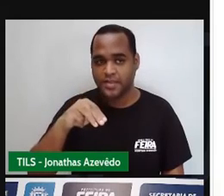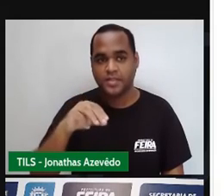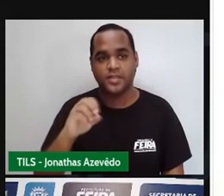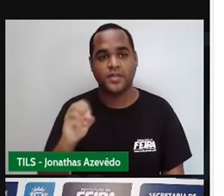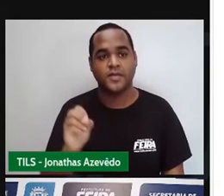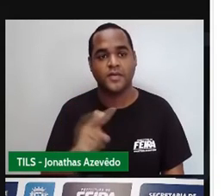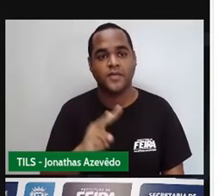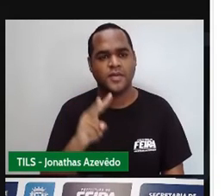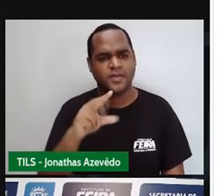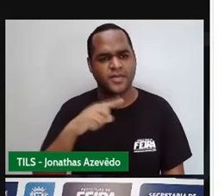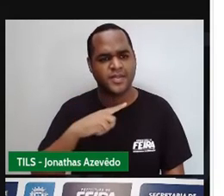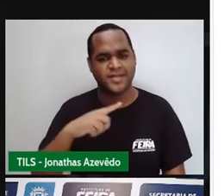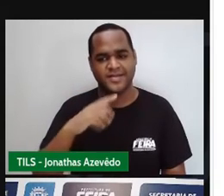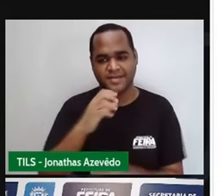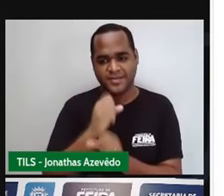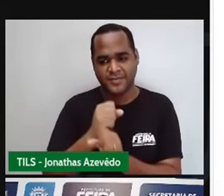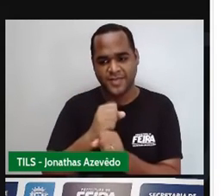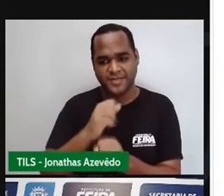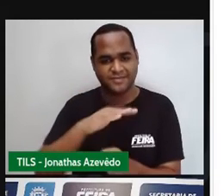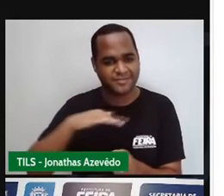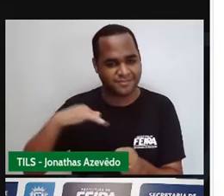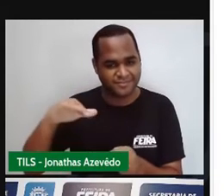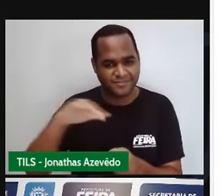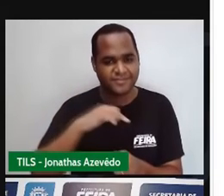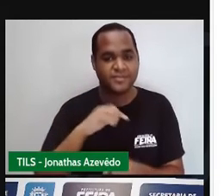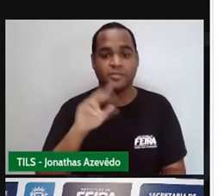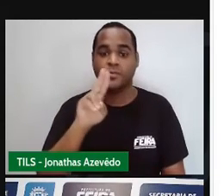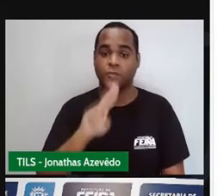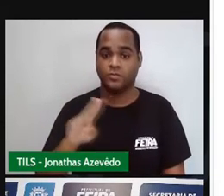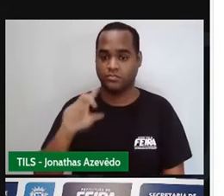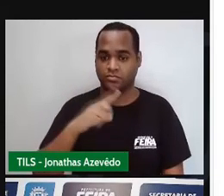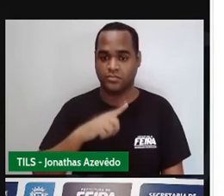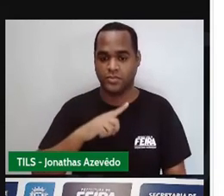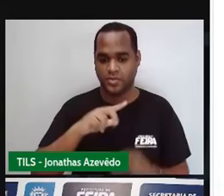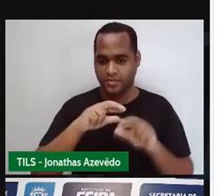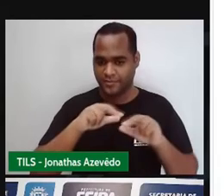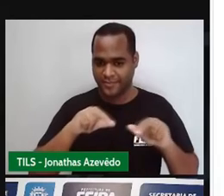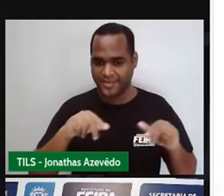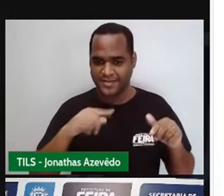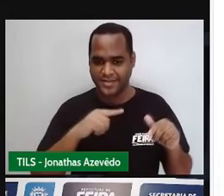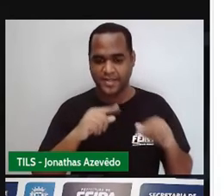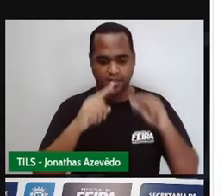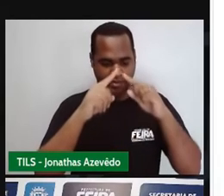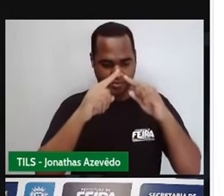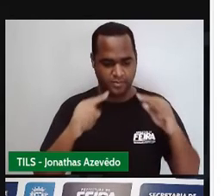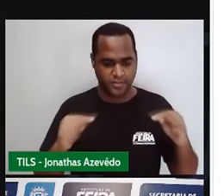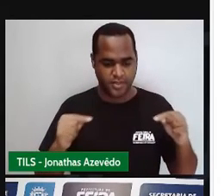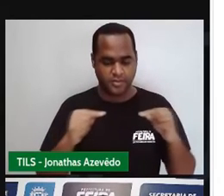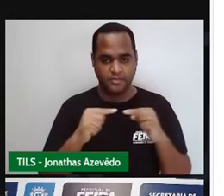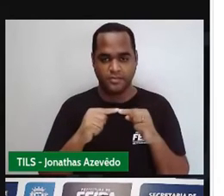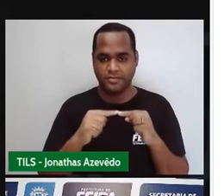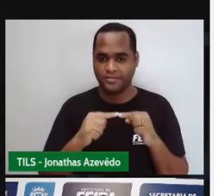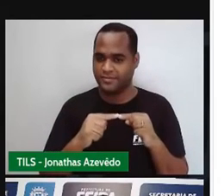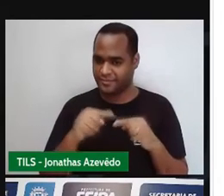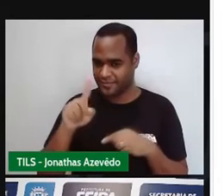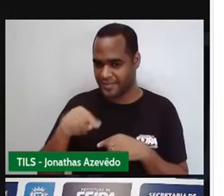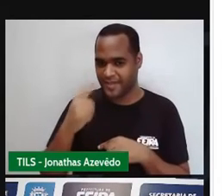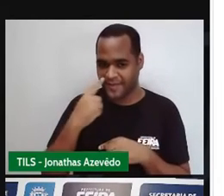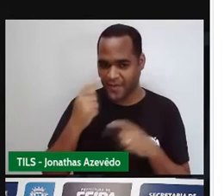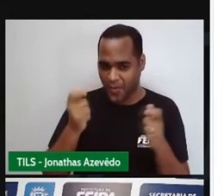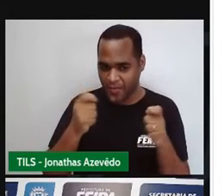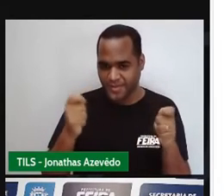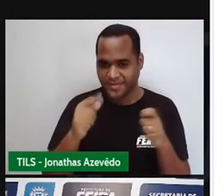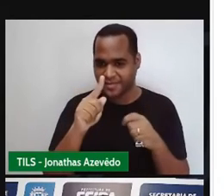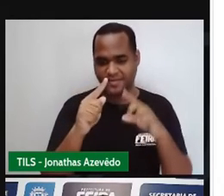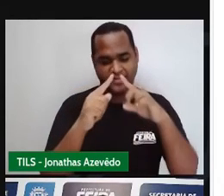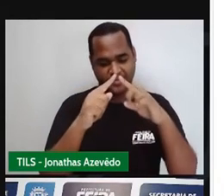da sua área. Então usando essas medidas para esse triângulo né? Para esse suposto triângulo